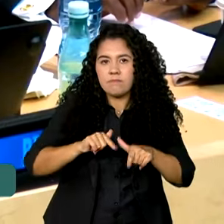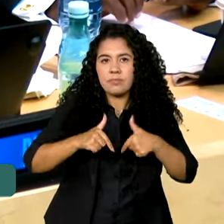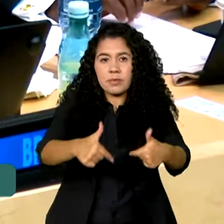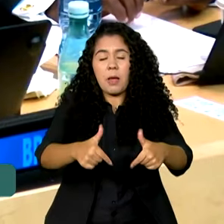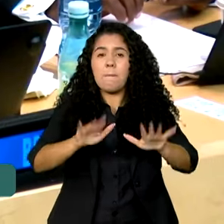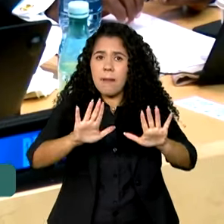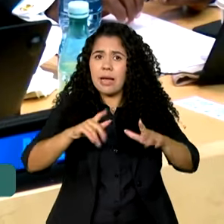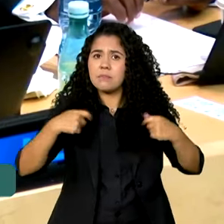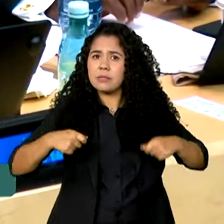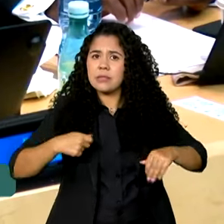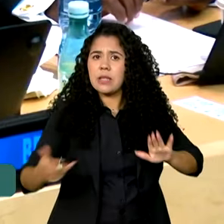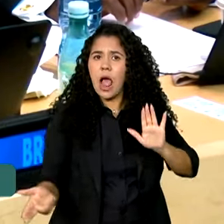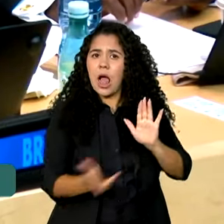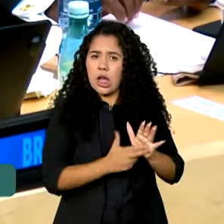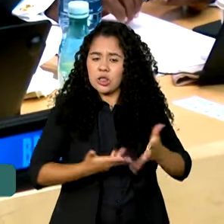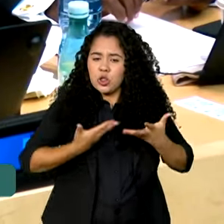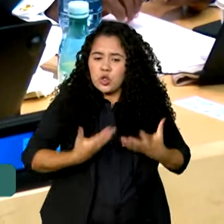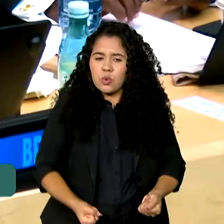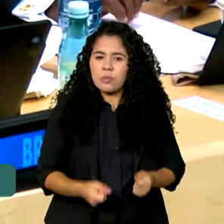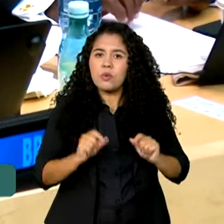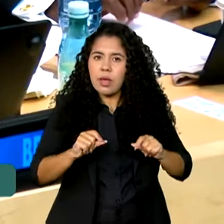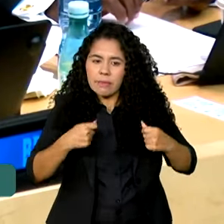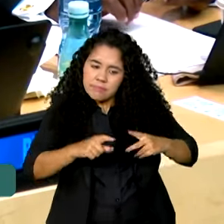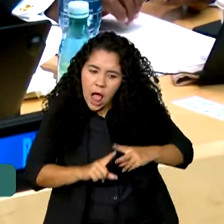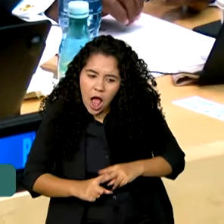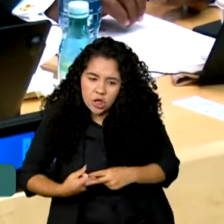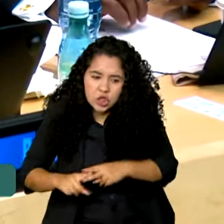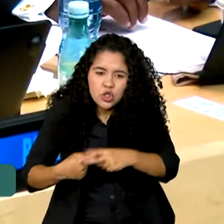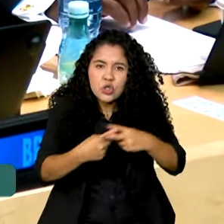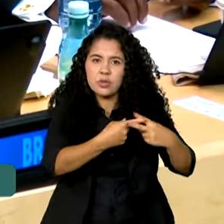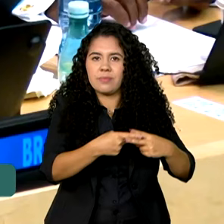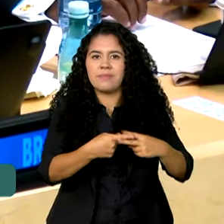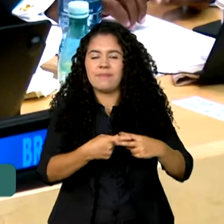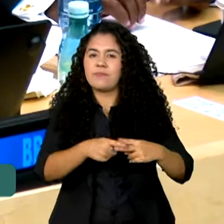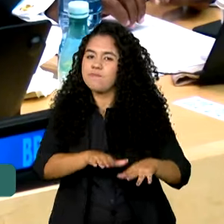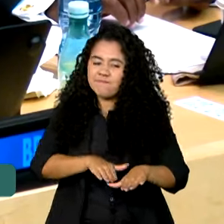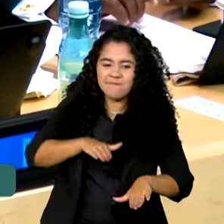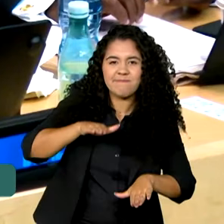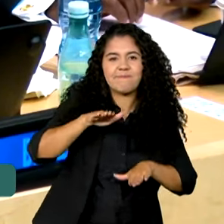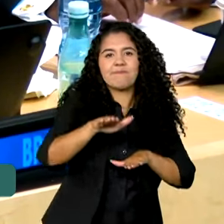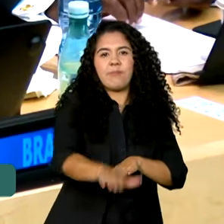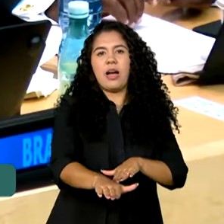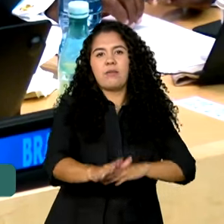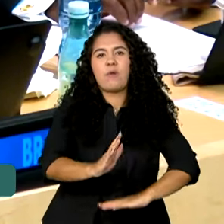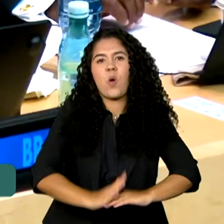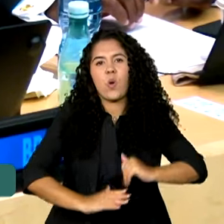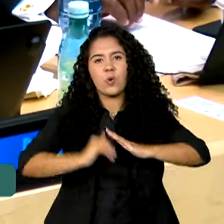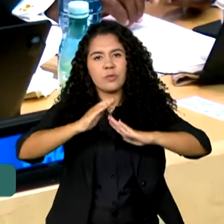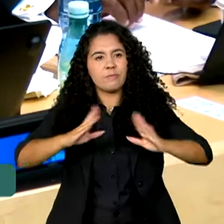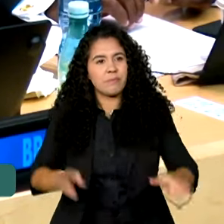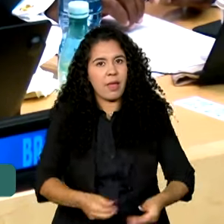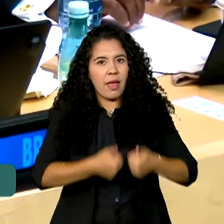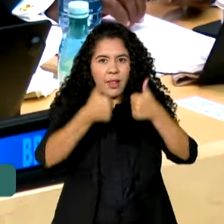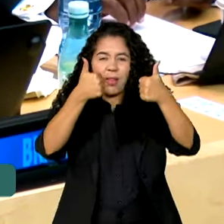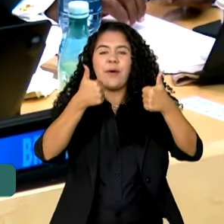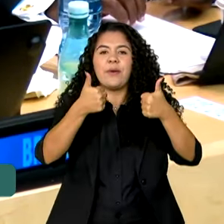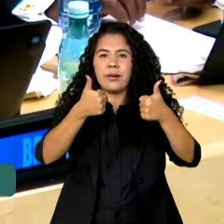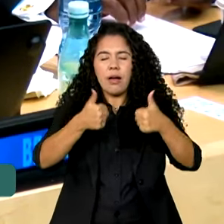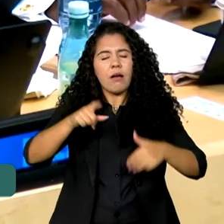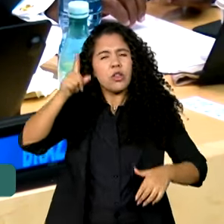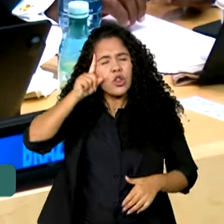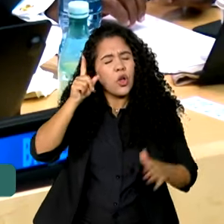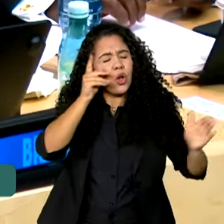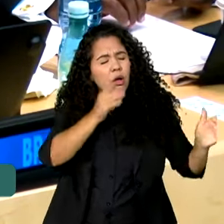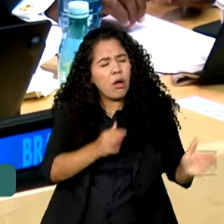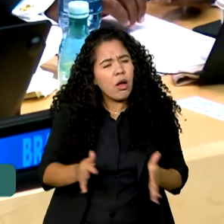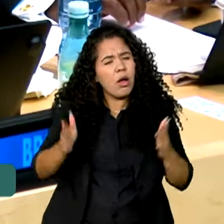admitir que há fissuras a serem reparadas é o primeiro passo para construir algo melhor. Cada dia que